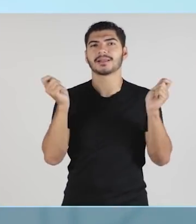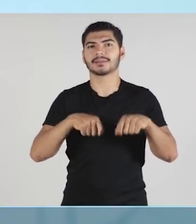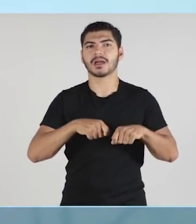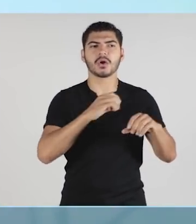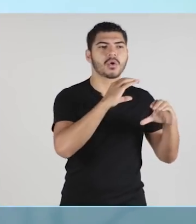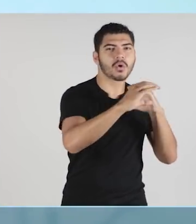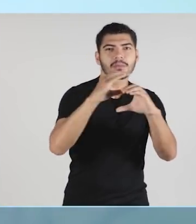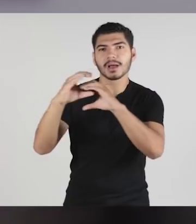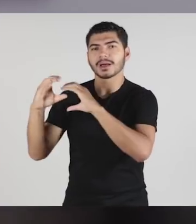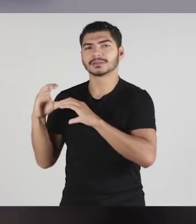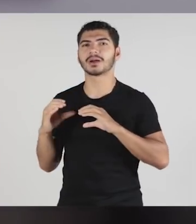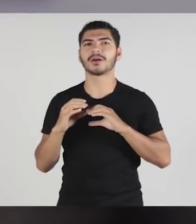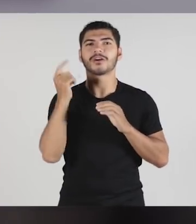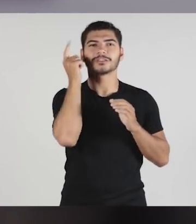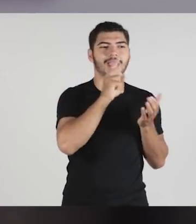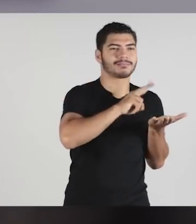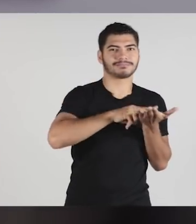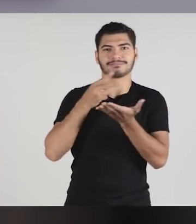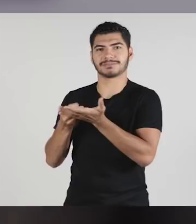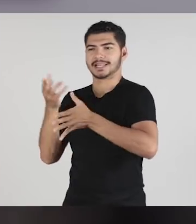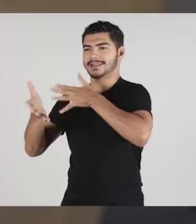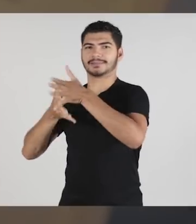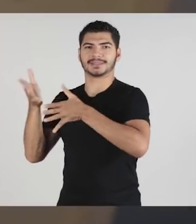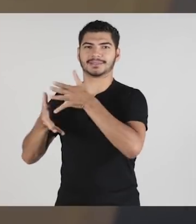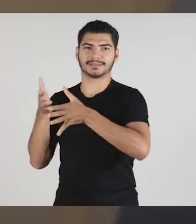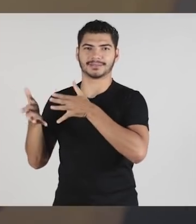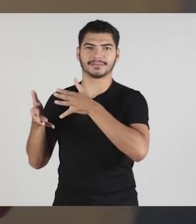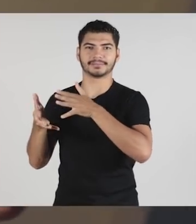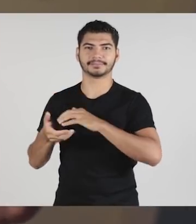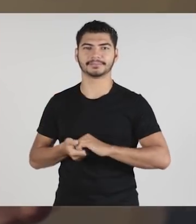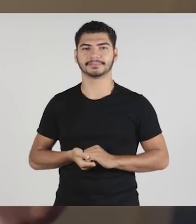tiver comunicação, a gente consiga traduzir isso para a língua de sinais.